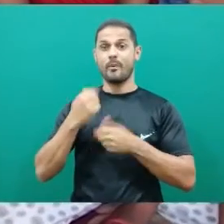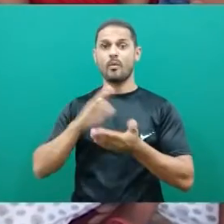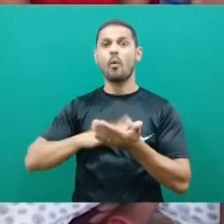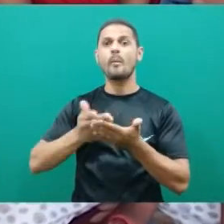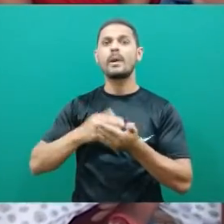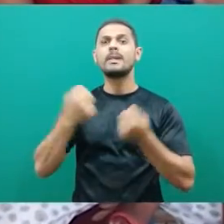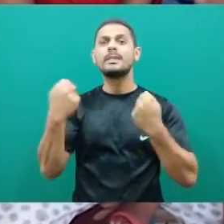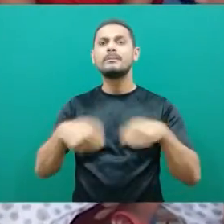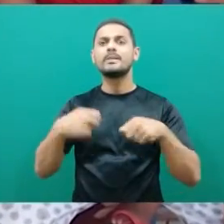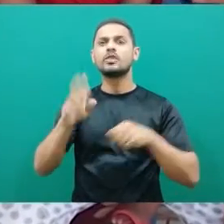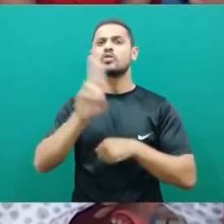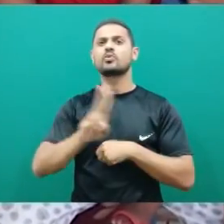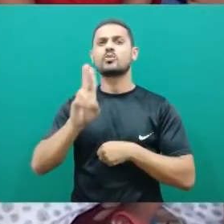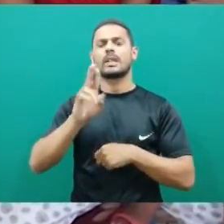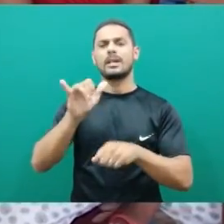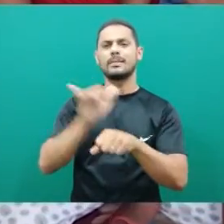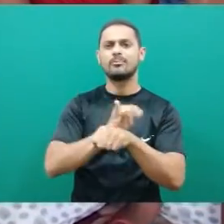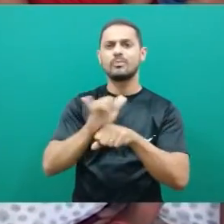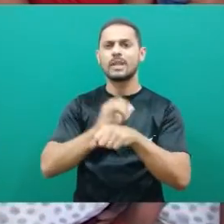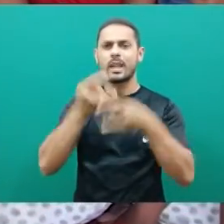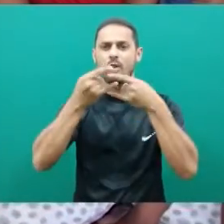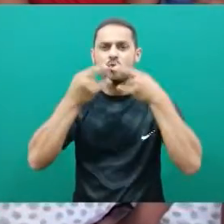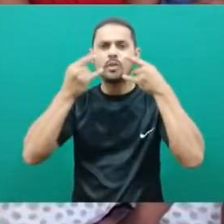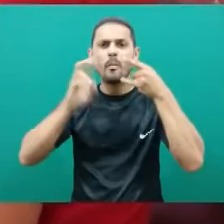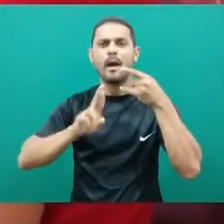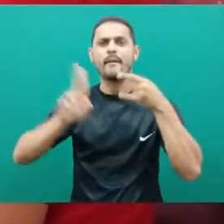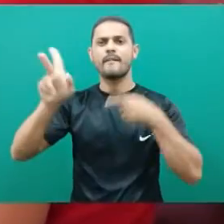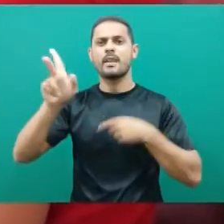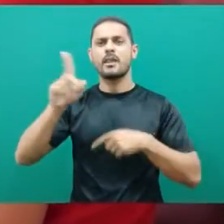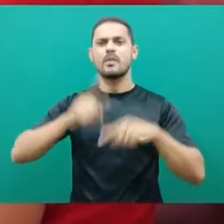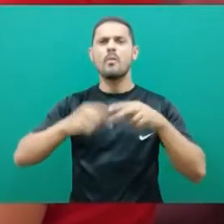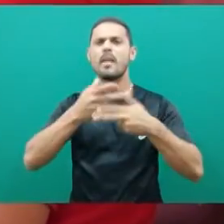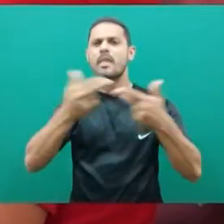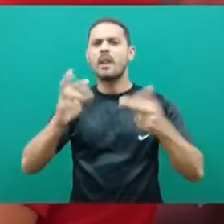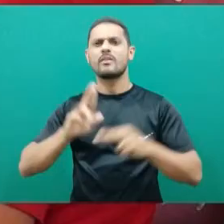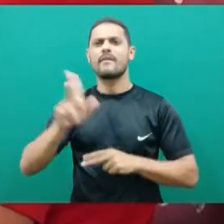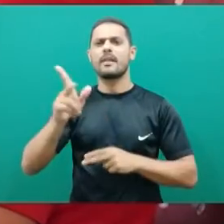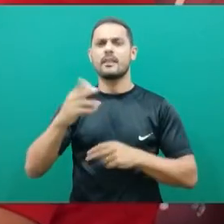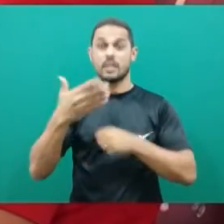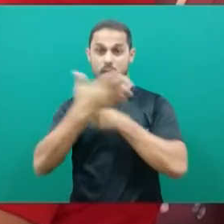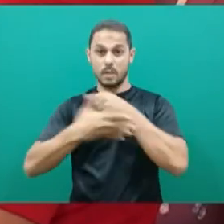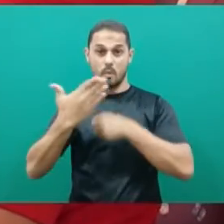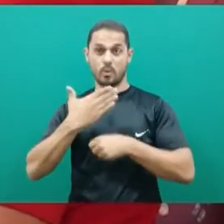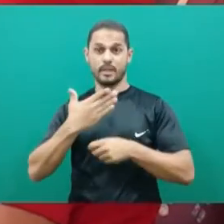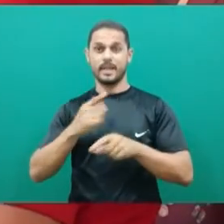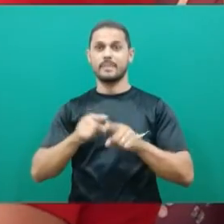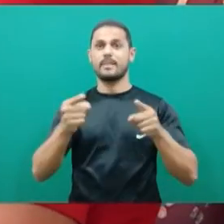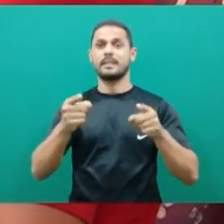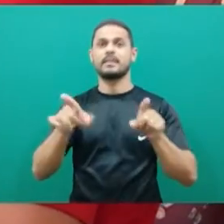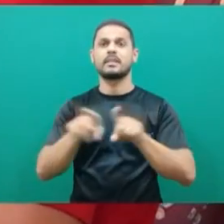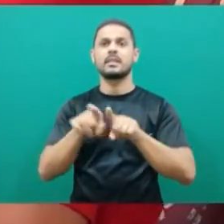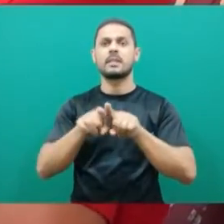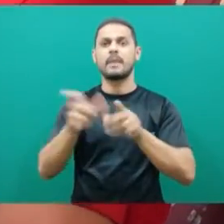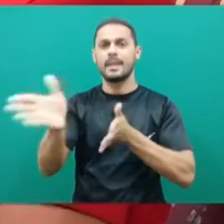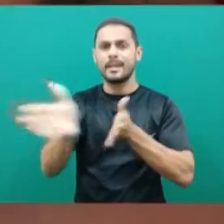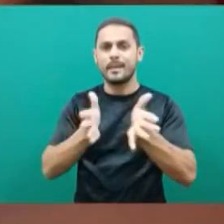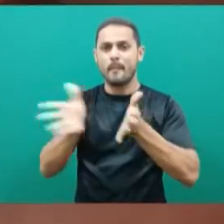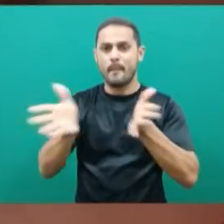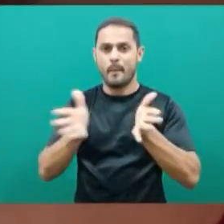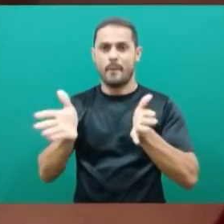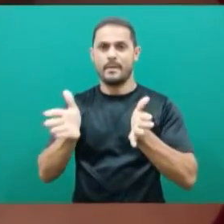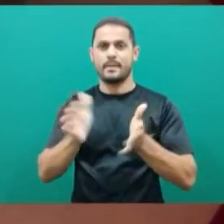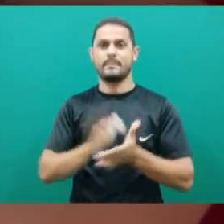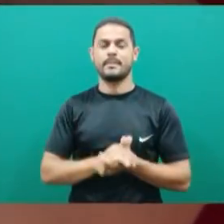estratégia de, de repente, usar uma outra máscara, um outro material para a minha proteção, mas que também promova acessibilidade.